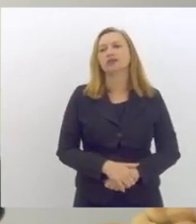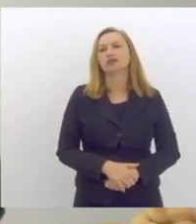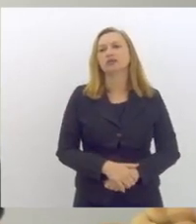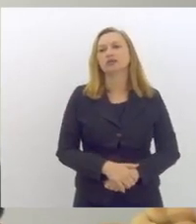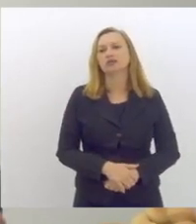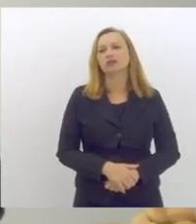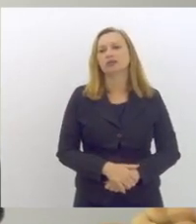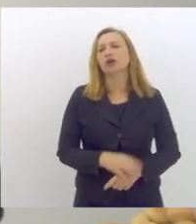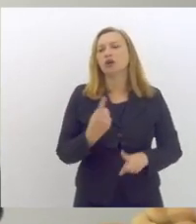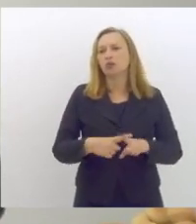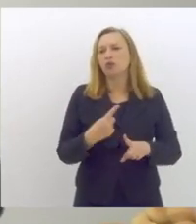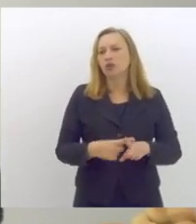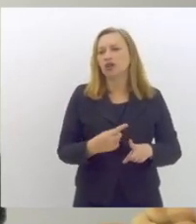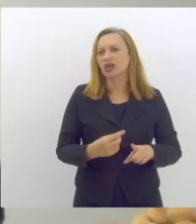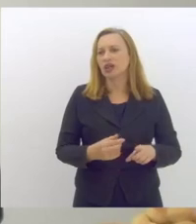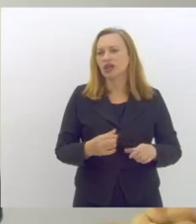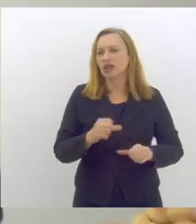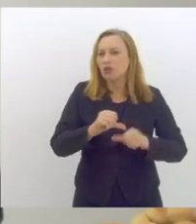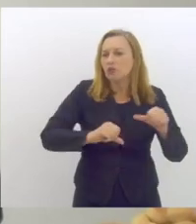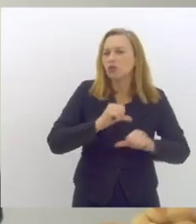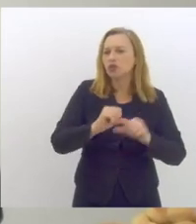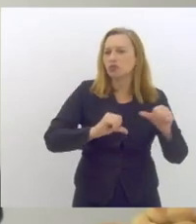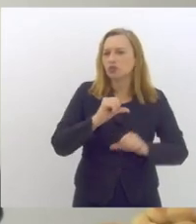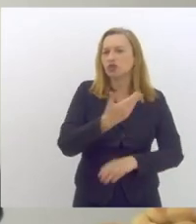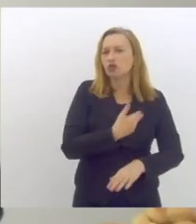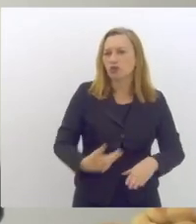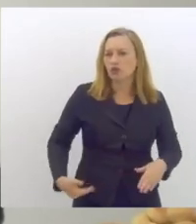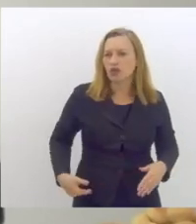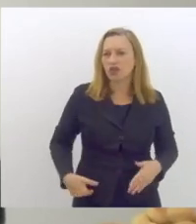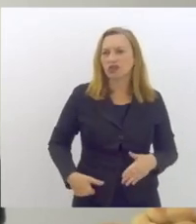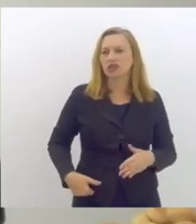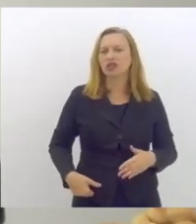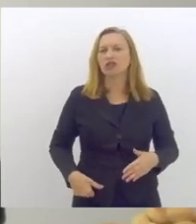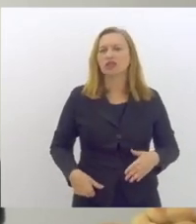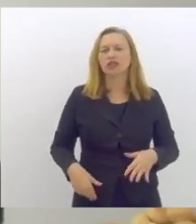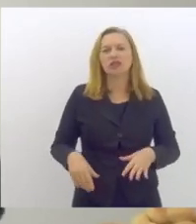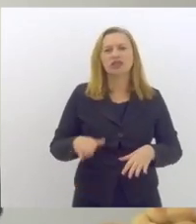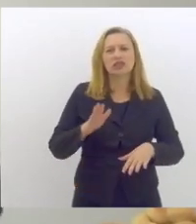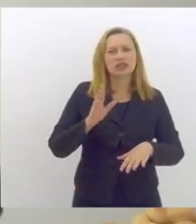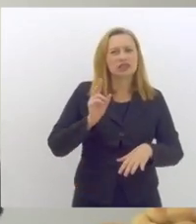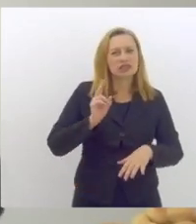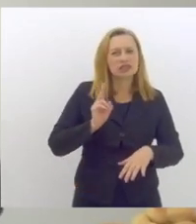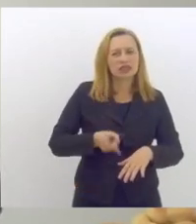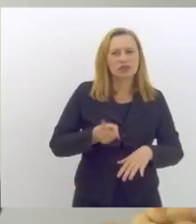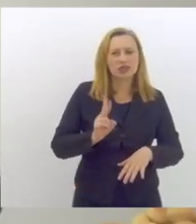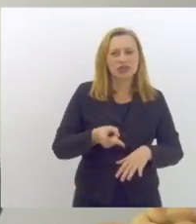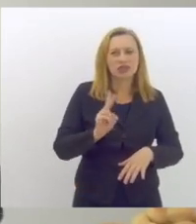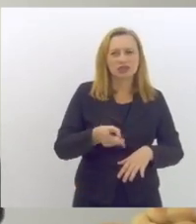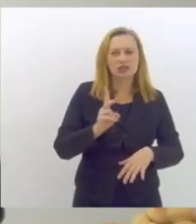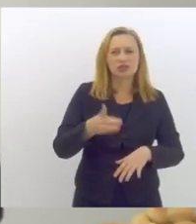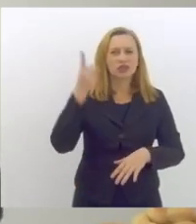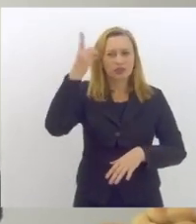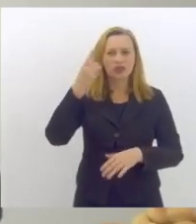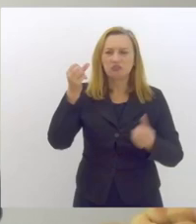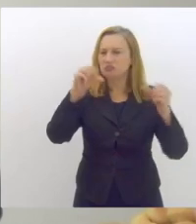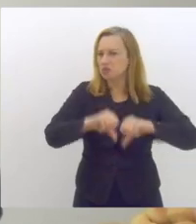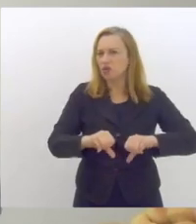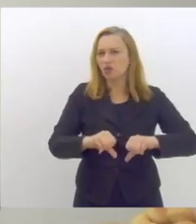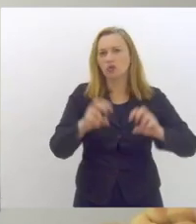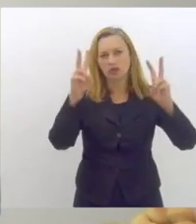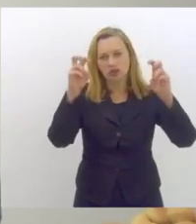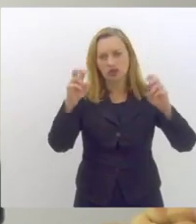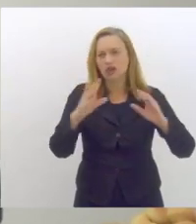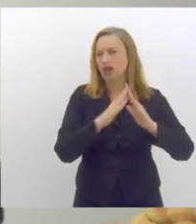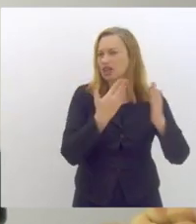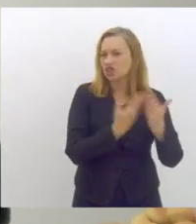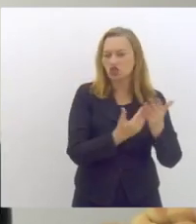porque sai governo entra governo e cada dia que passa deputado a situação fica pior as